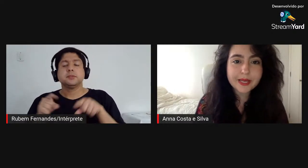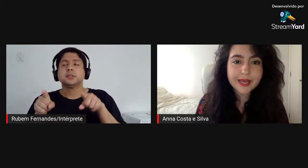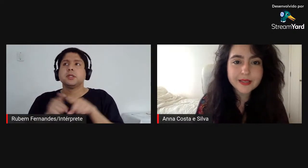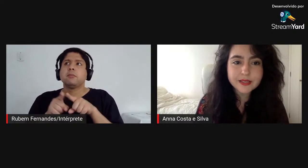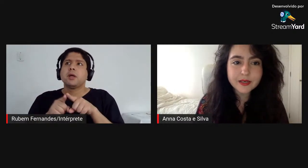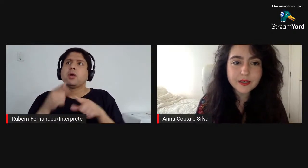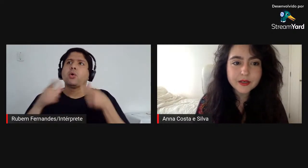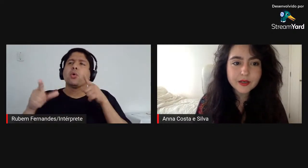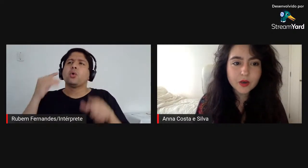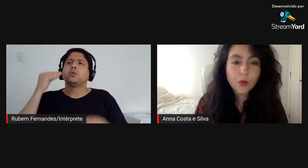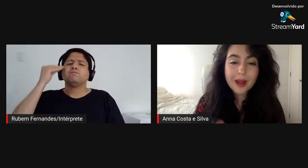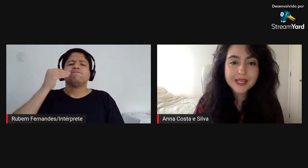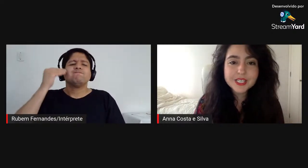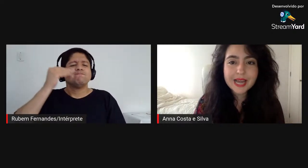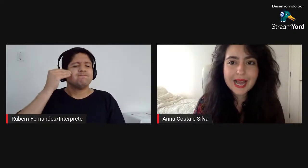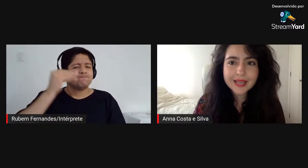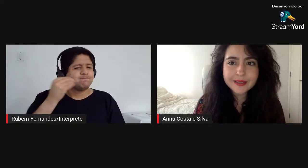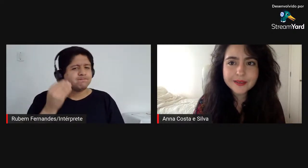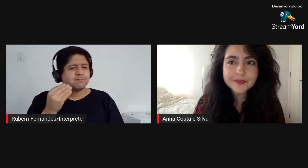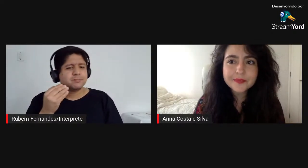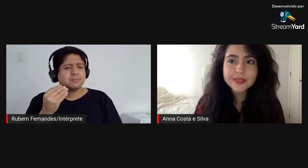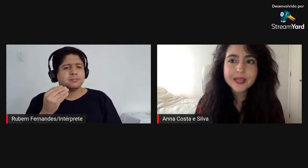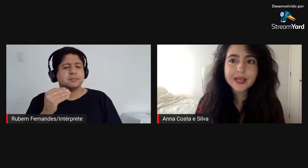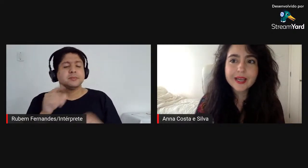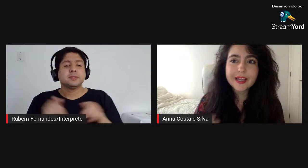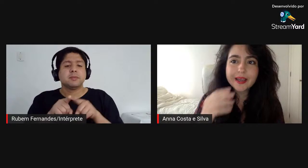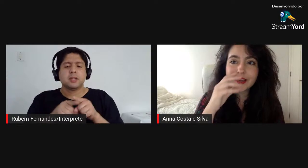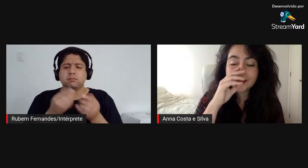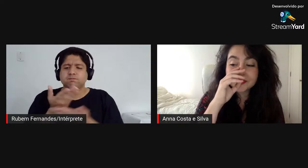de experiência compartilhada.